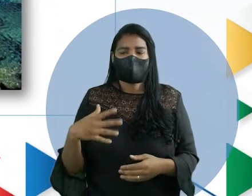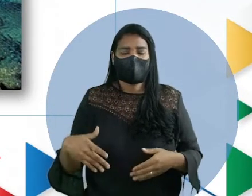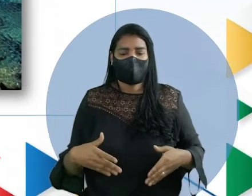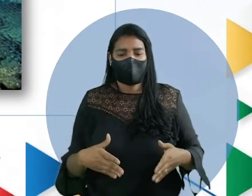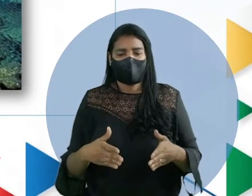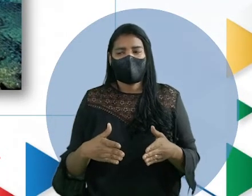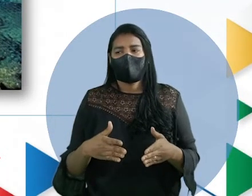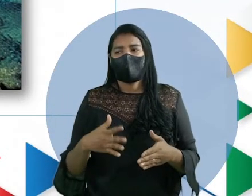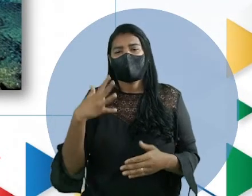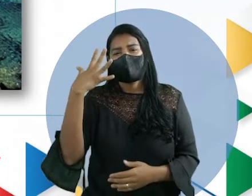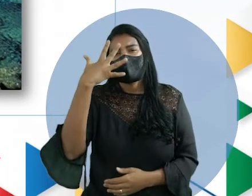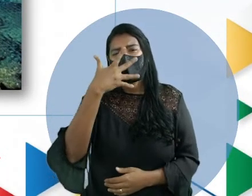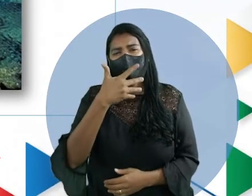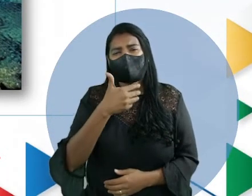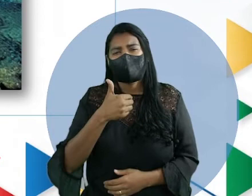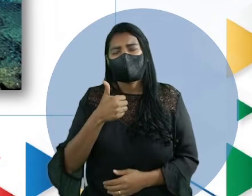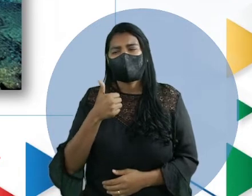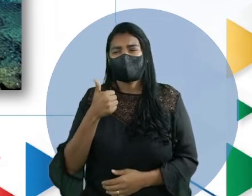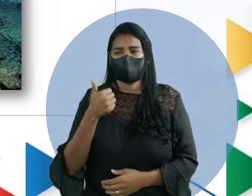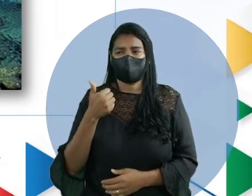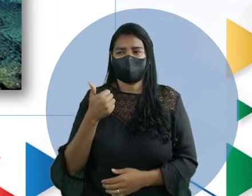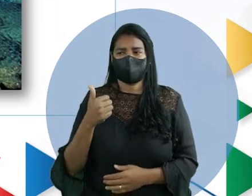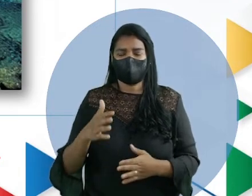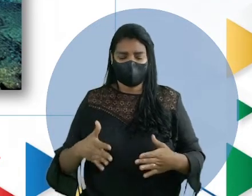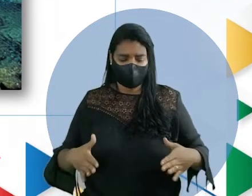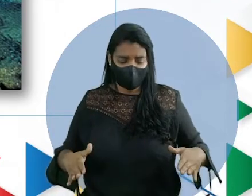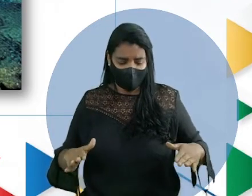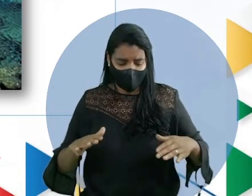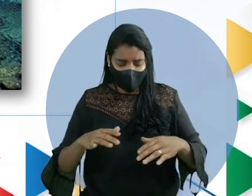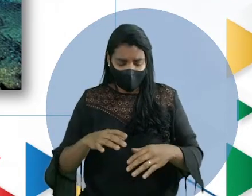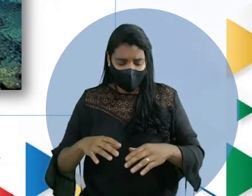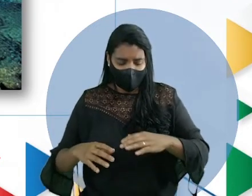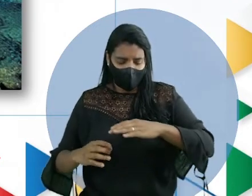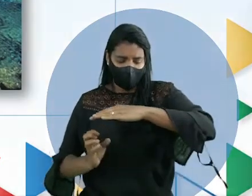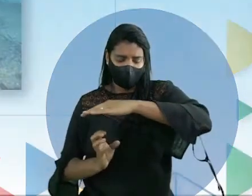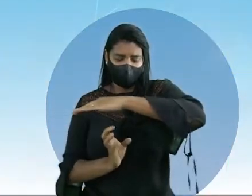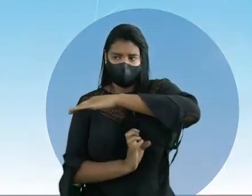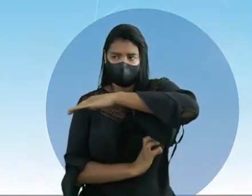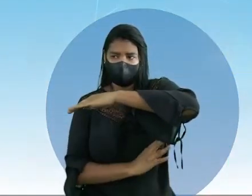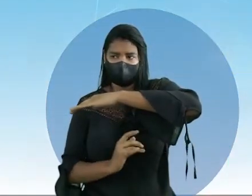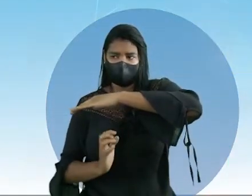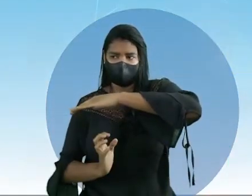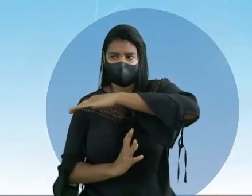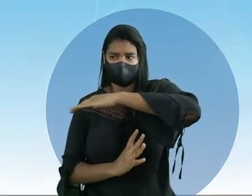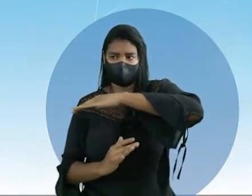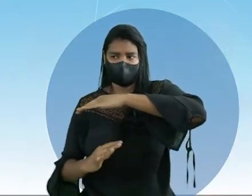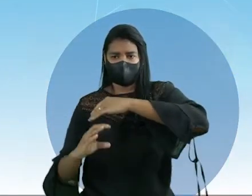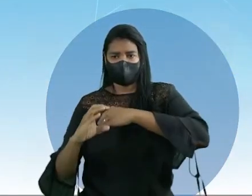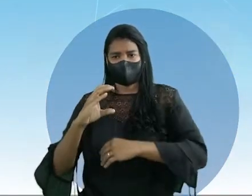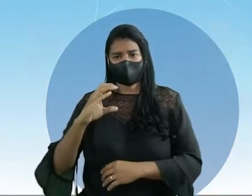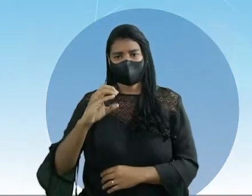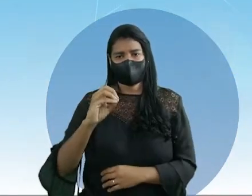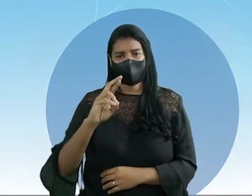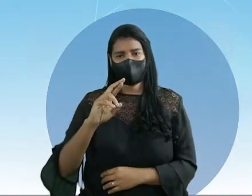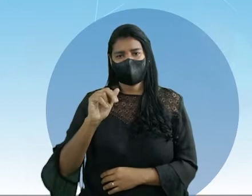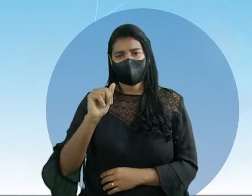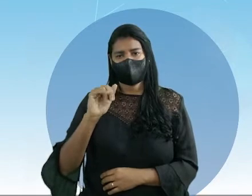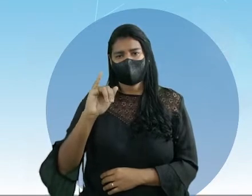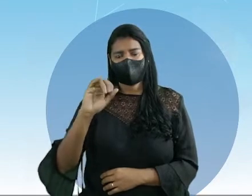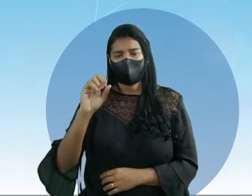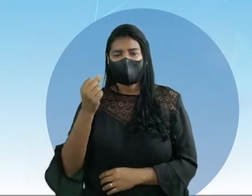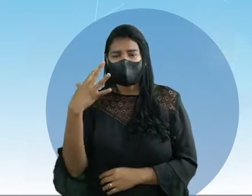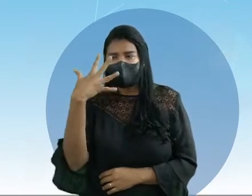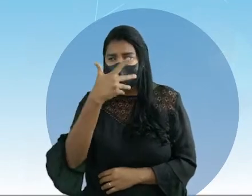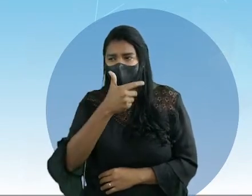Olha os arrecifes, os corais. Duas pessoas estão aí tentando ver a